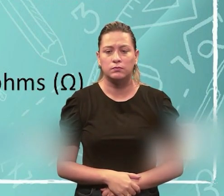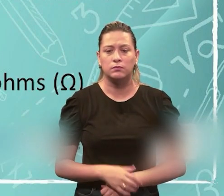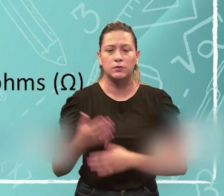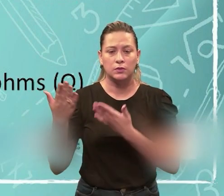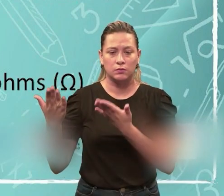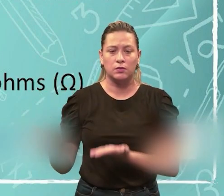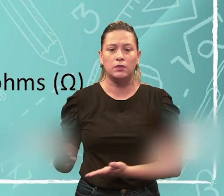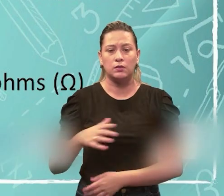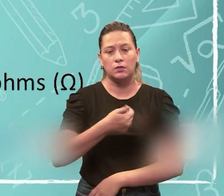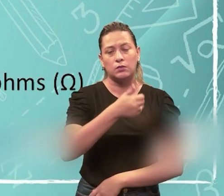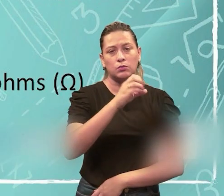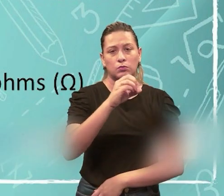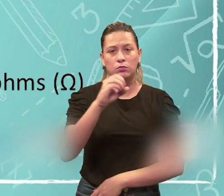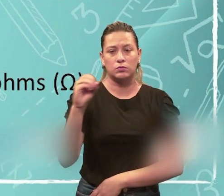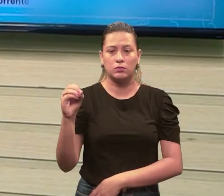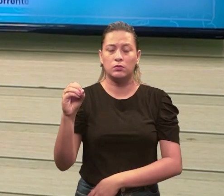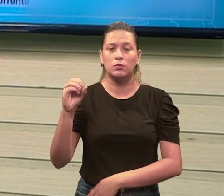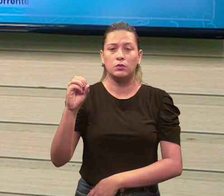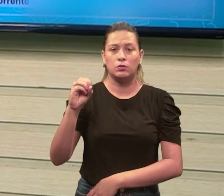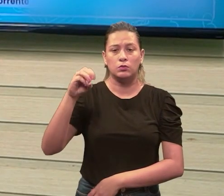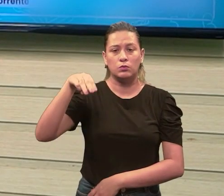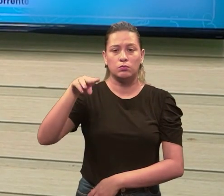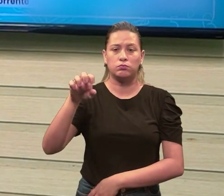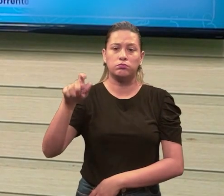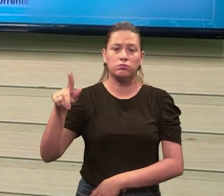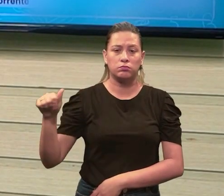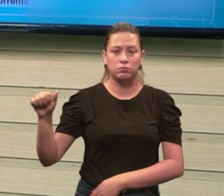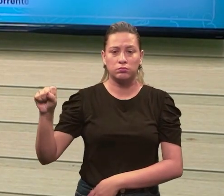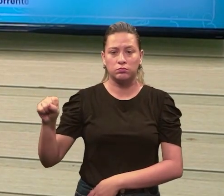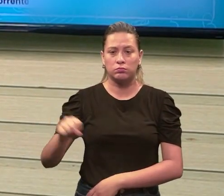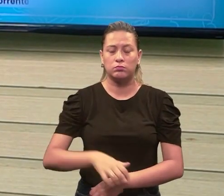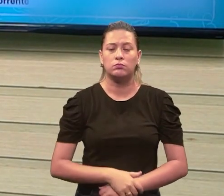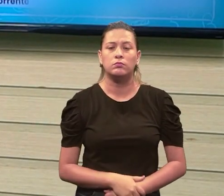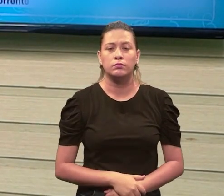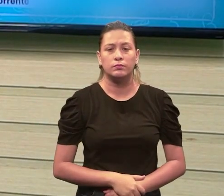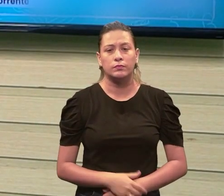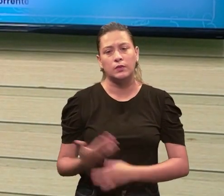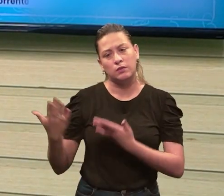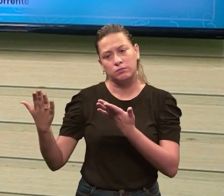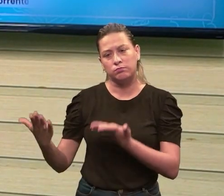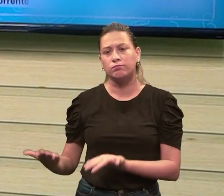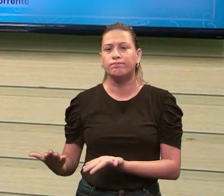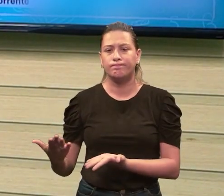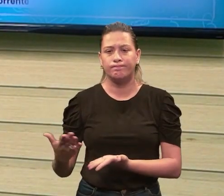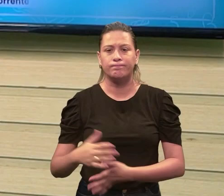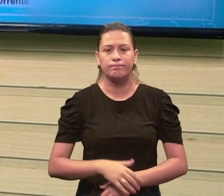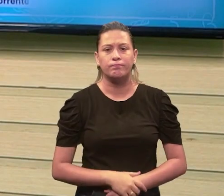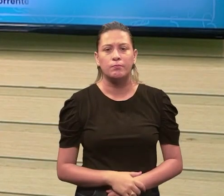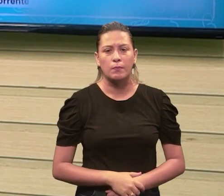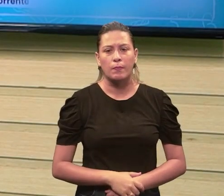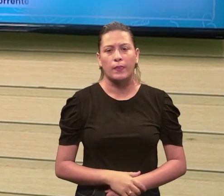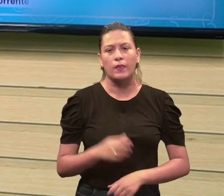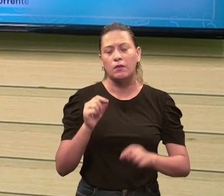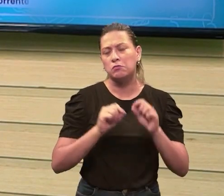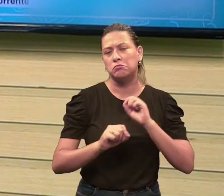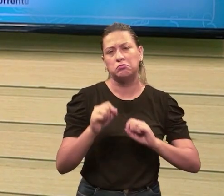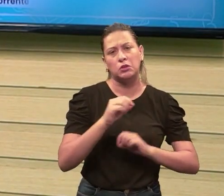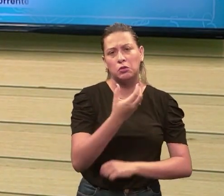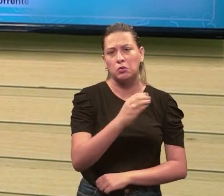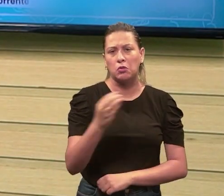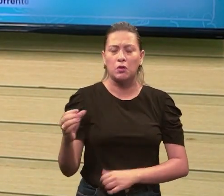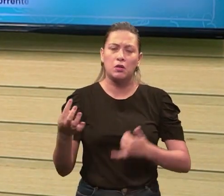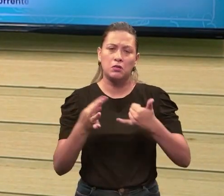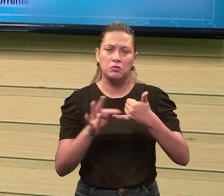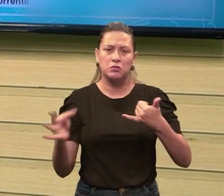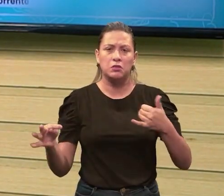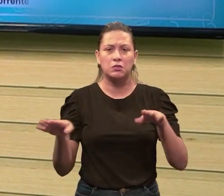Então, aqui eu tenho 1.011, tá? Aqui, só algumas analogias em relação ao que é a corrente, a